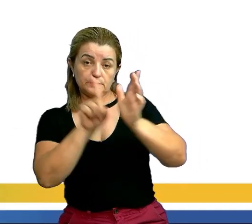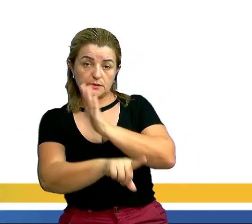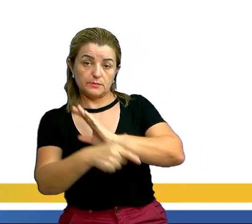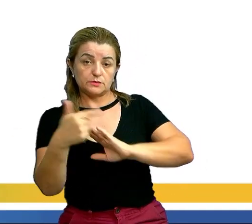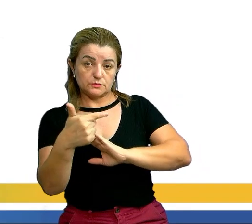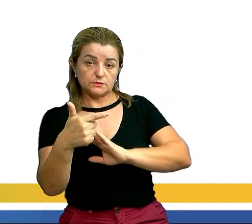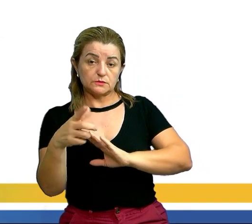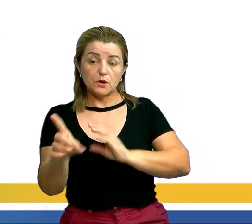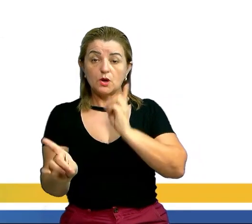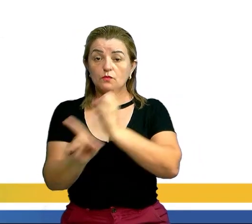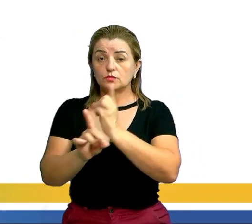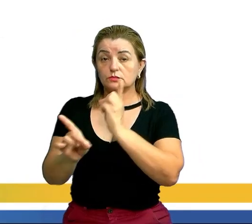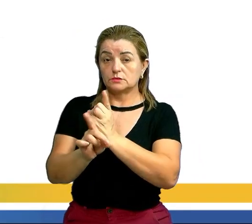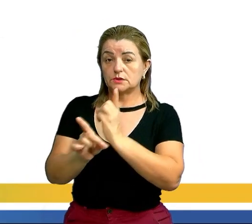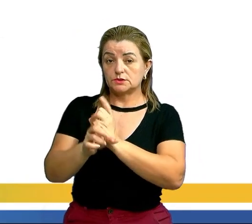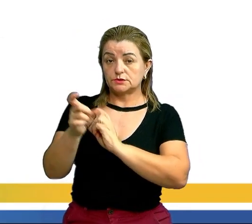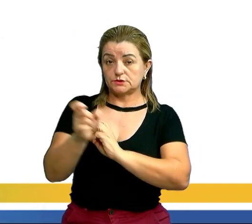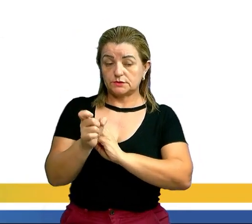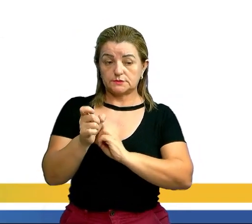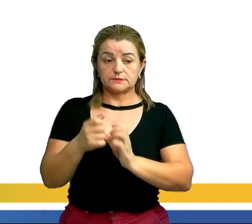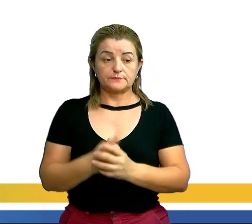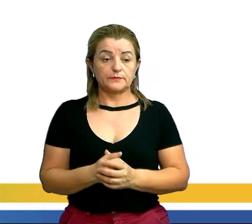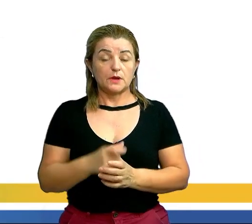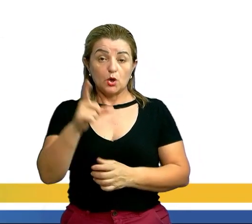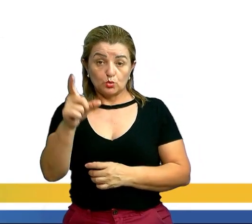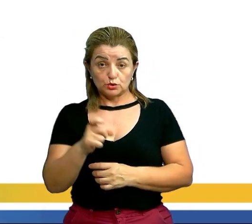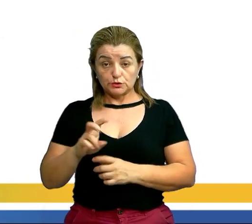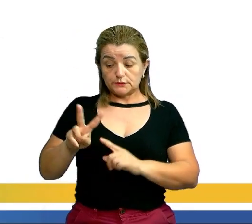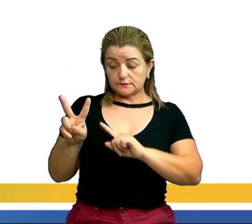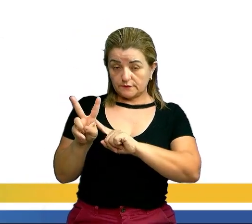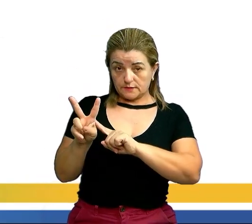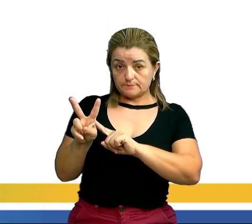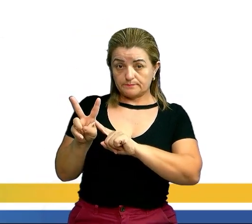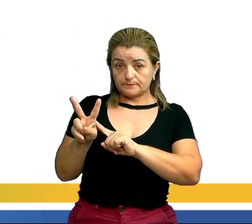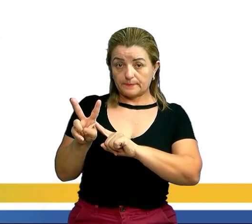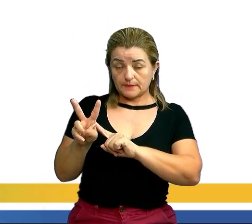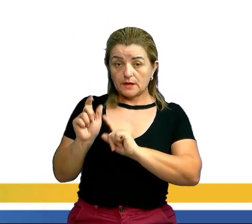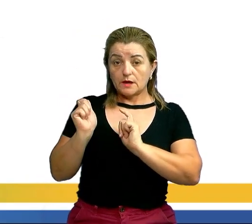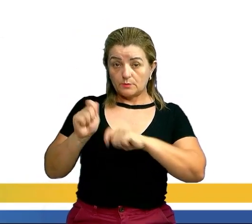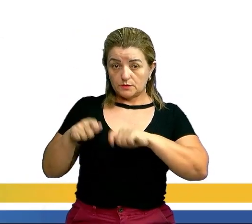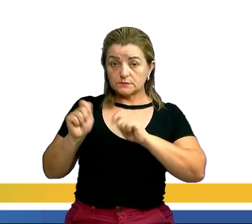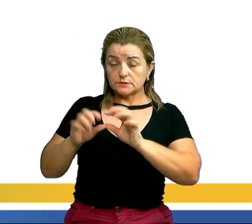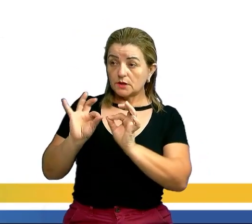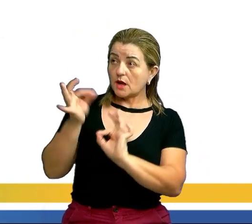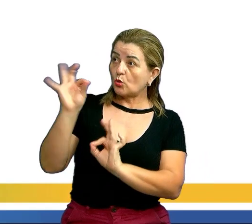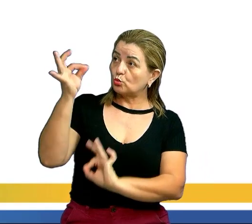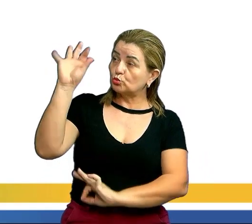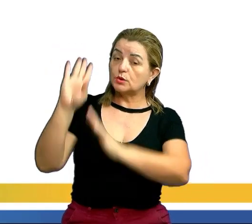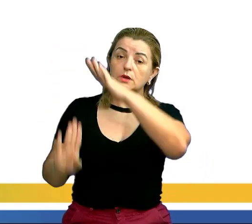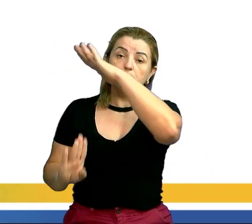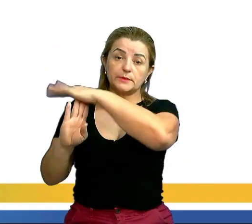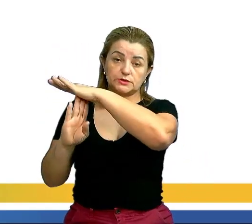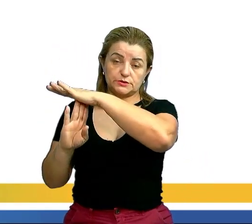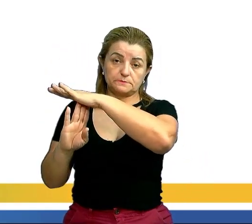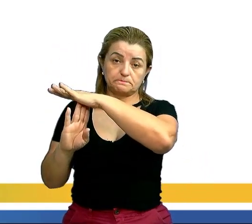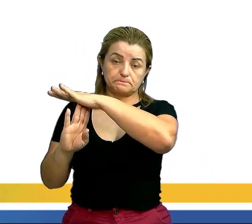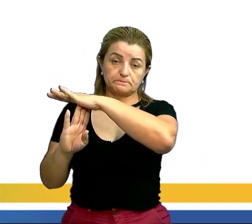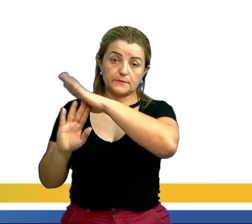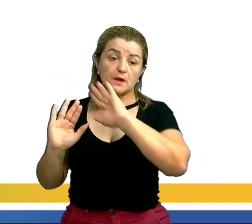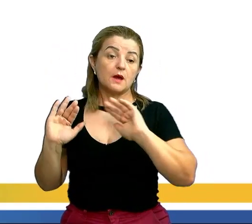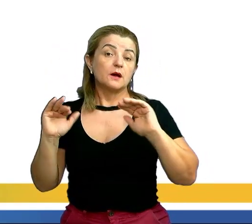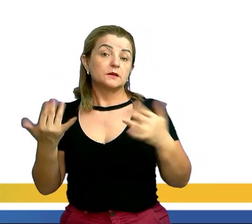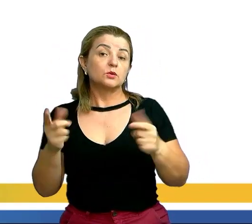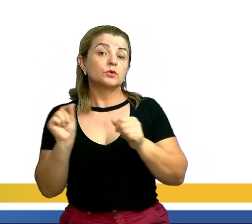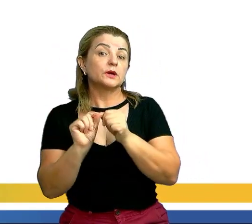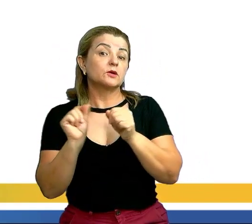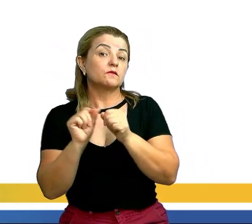me dar XV igual a 10. O XV é o valor que possibilita ter a altura máxima. Certo? Então, o